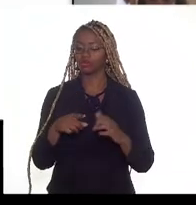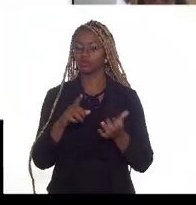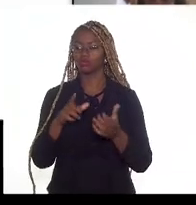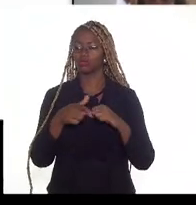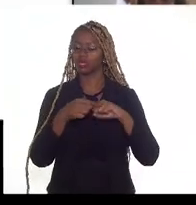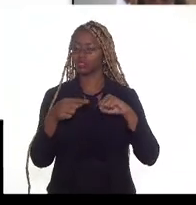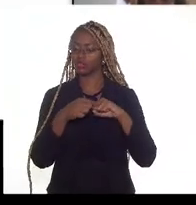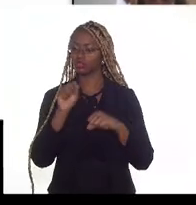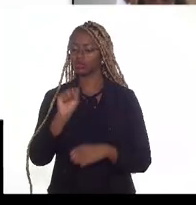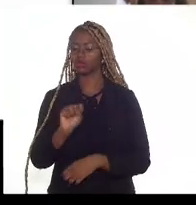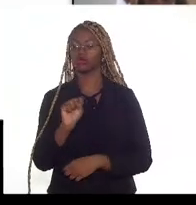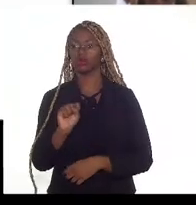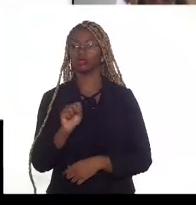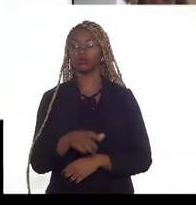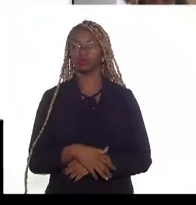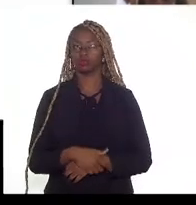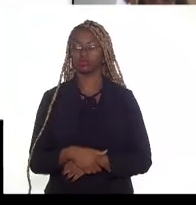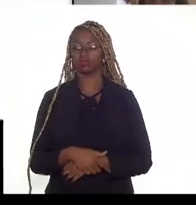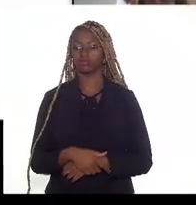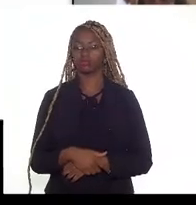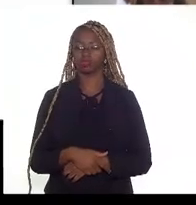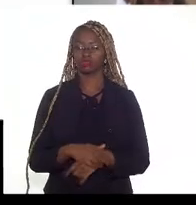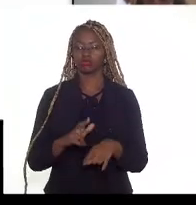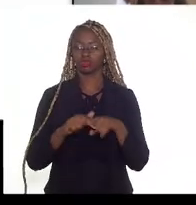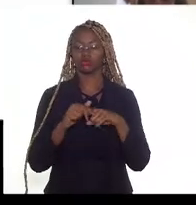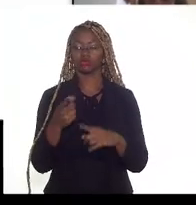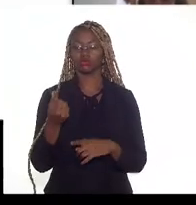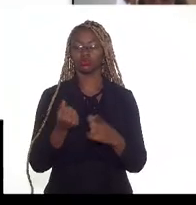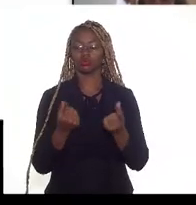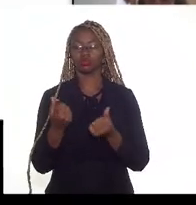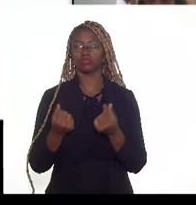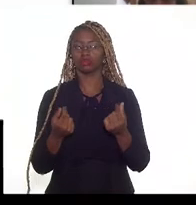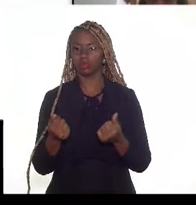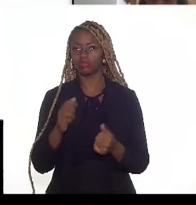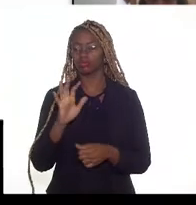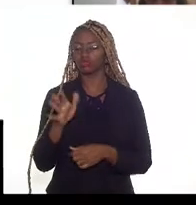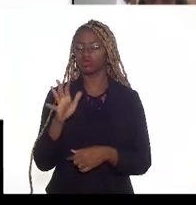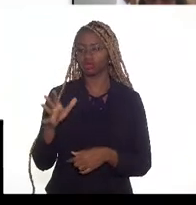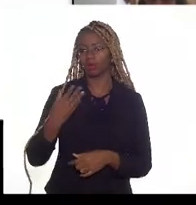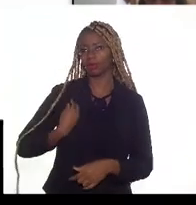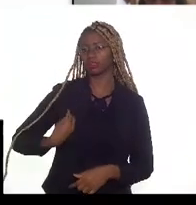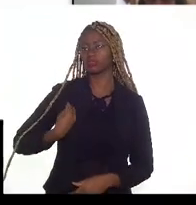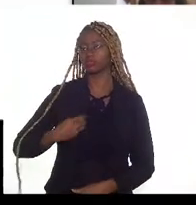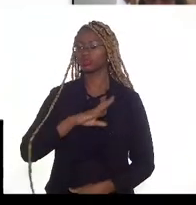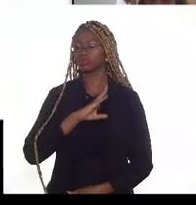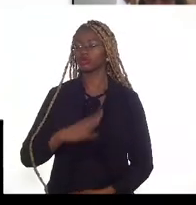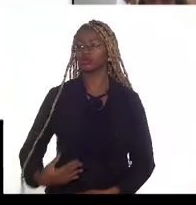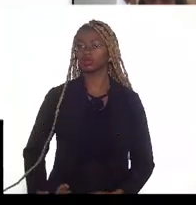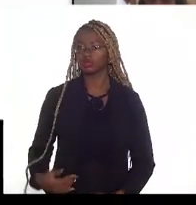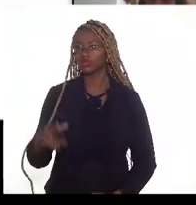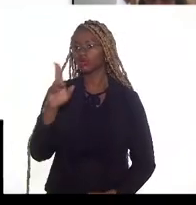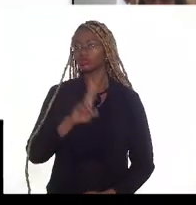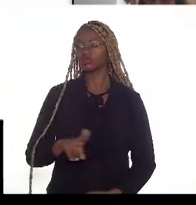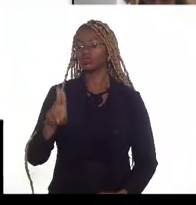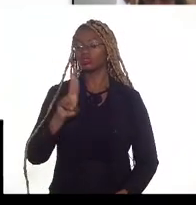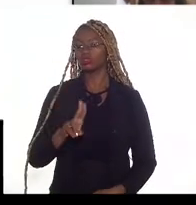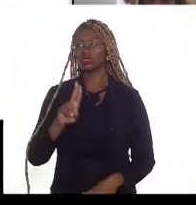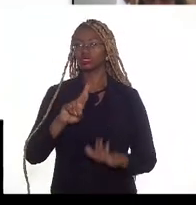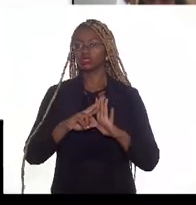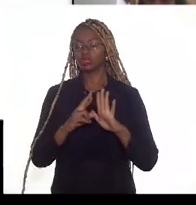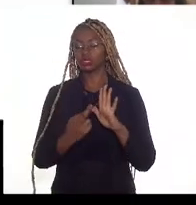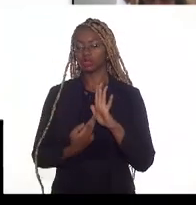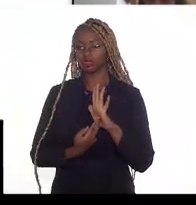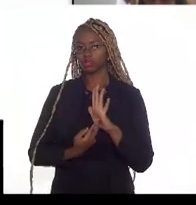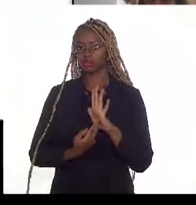o preço de referência de gás natural para fins de participação governamentais utiliza como rega o preço de